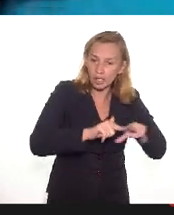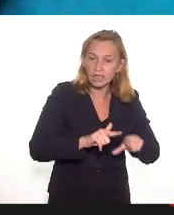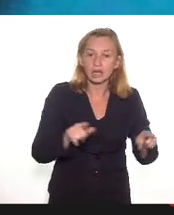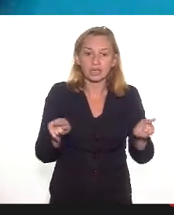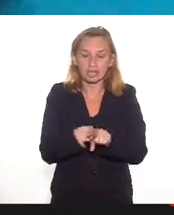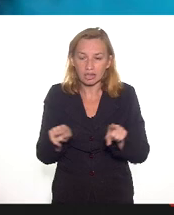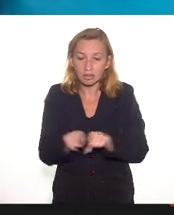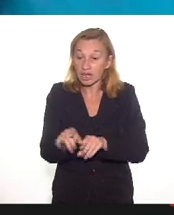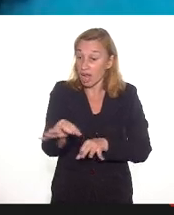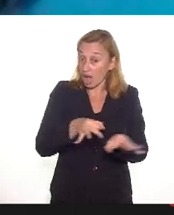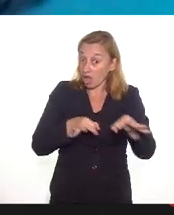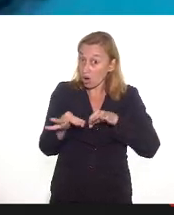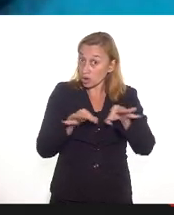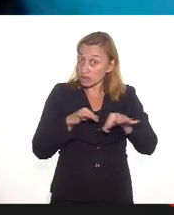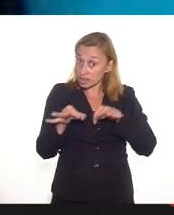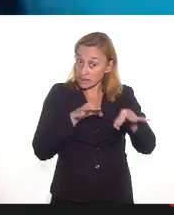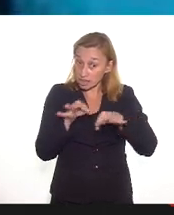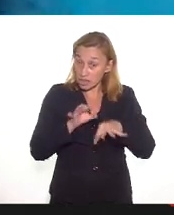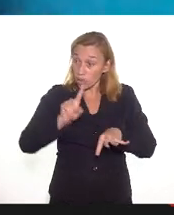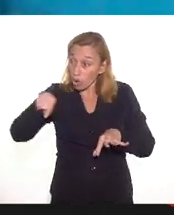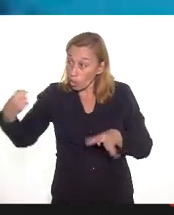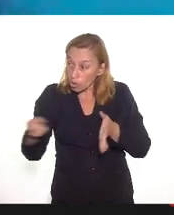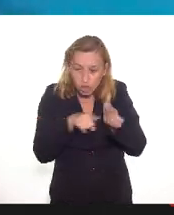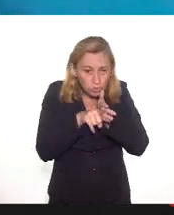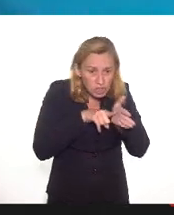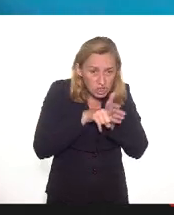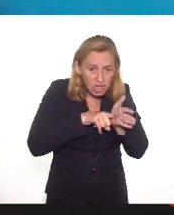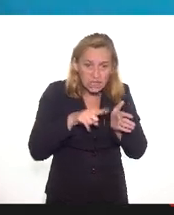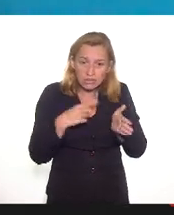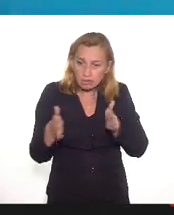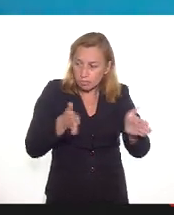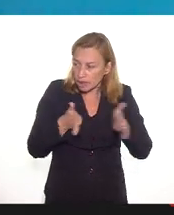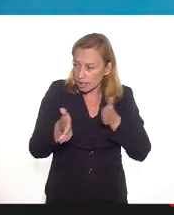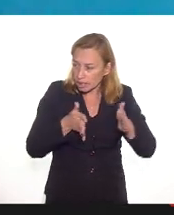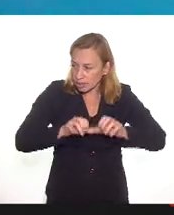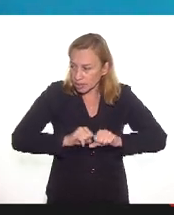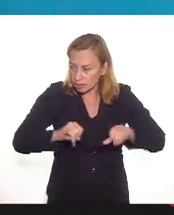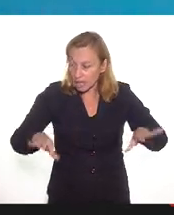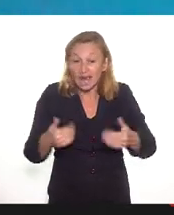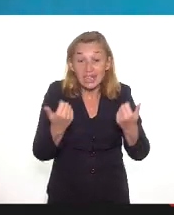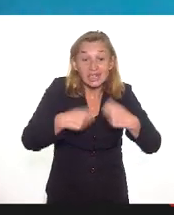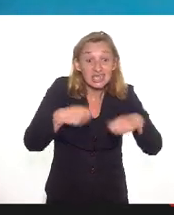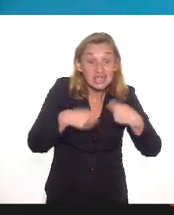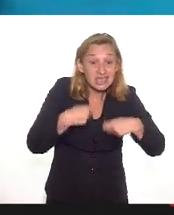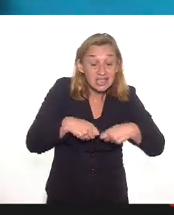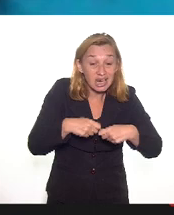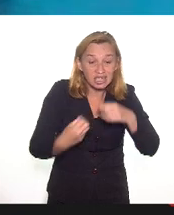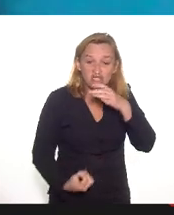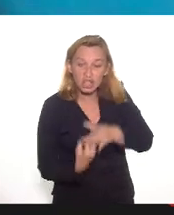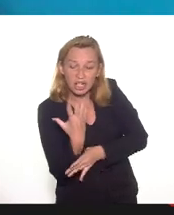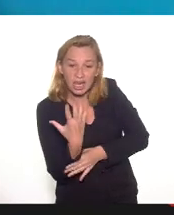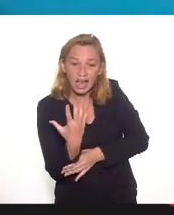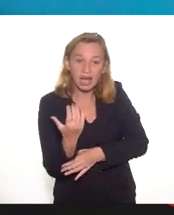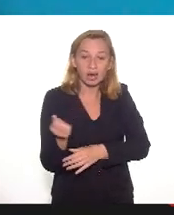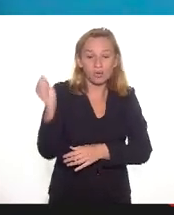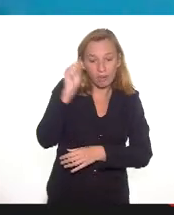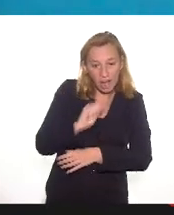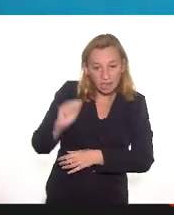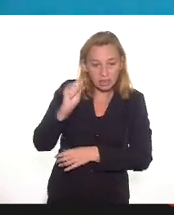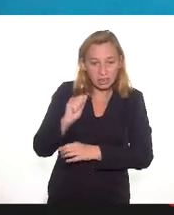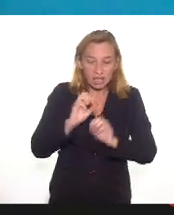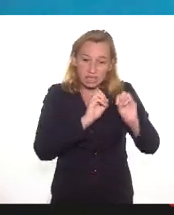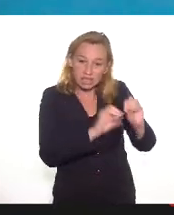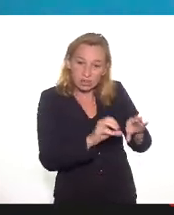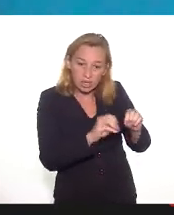a sua organização. Outra pesquisa que nós fizemos durante a pandemia era sobre a necessidade de criarmos uma associação de